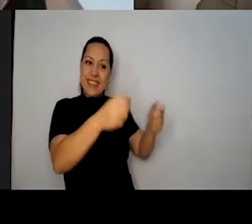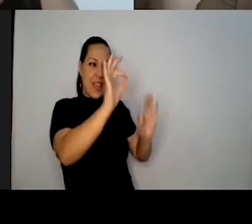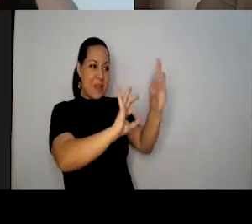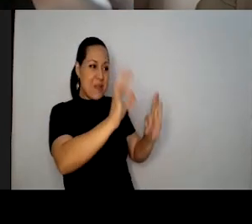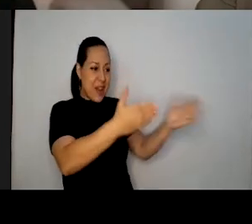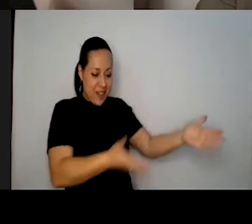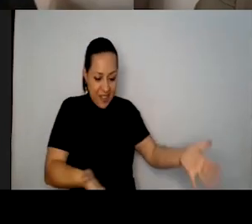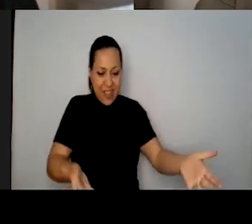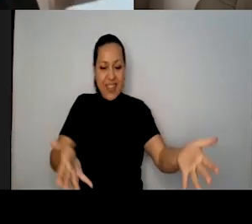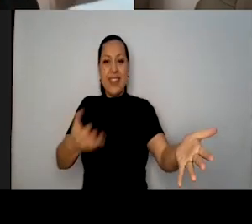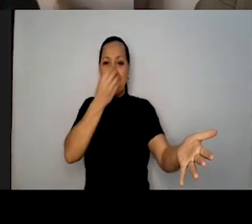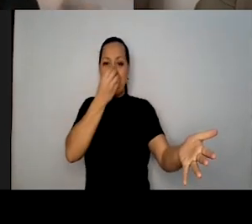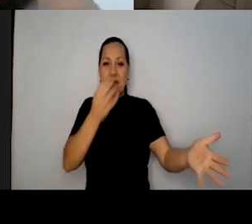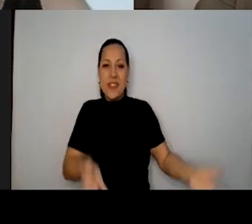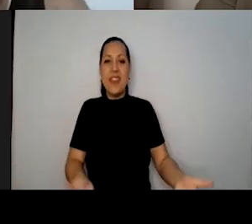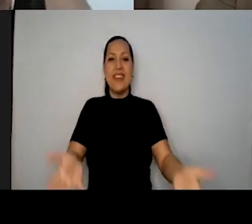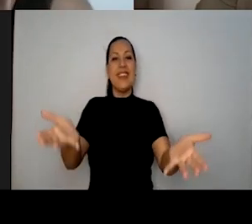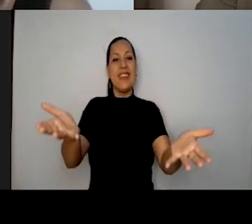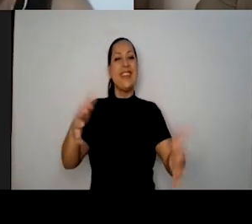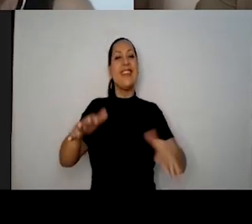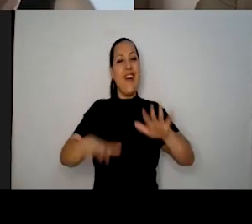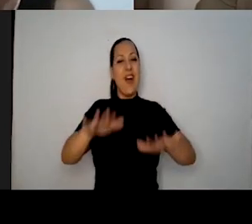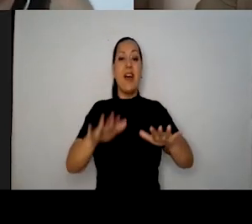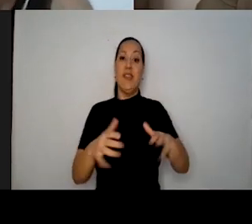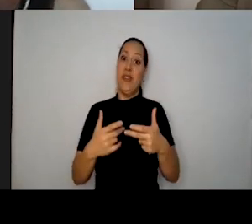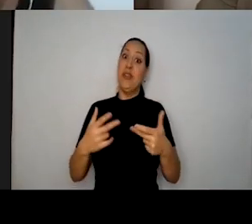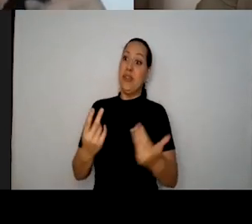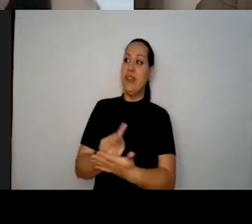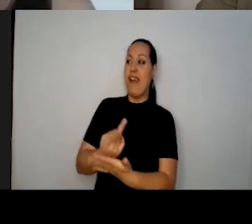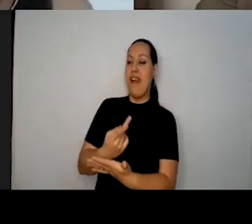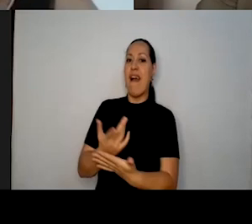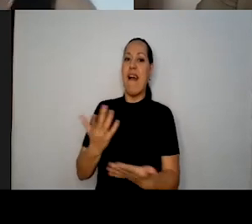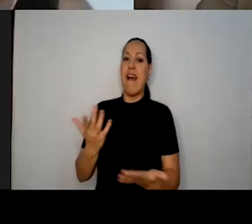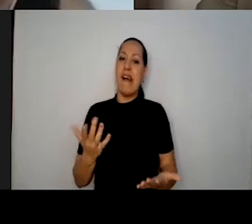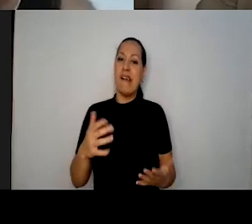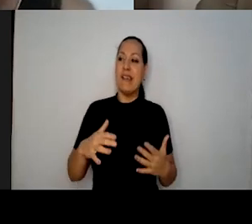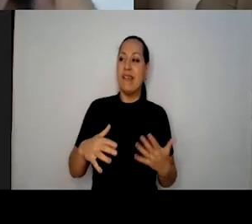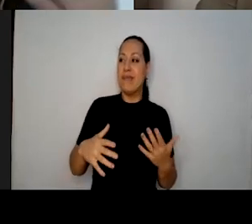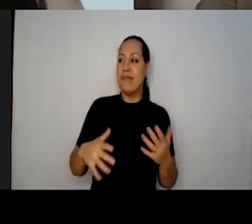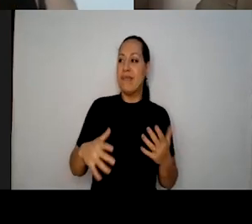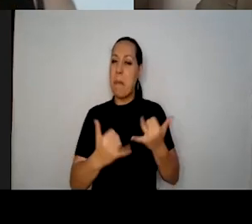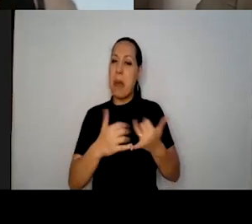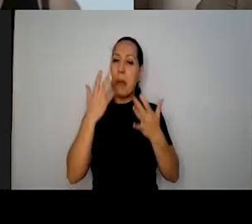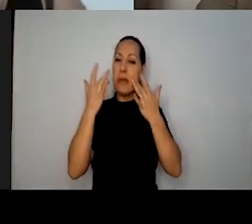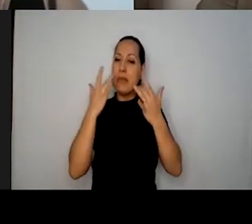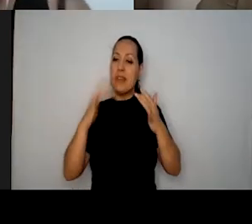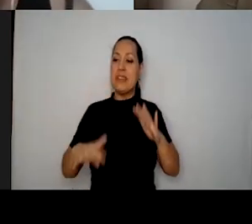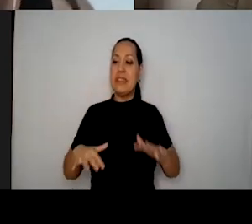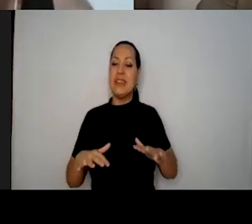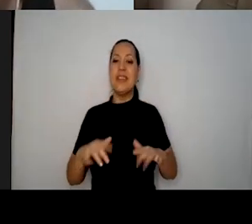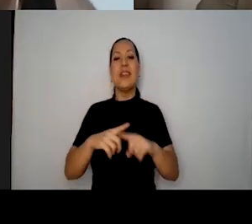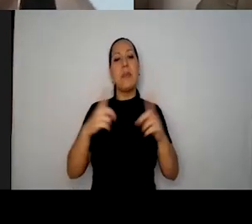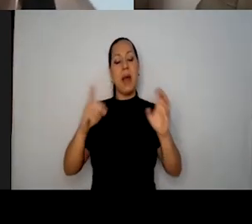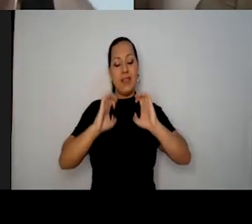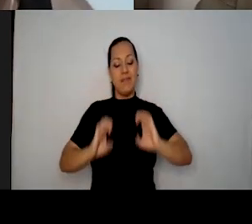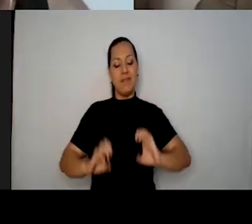né? Às vezes, dá umas coisas erradas, espetáculo dá uma cambaleada, mas a gente, essa a ética acima